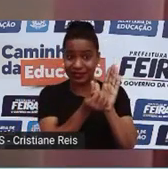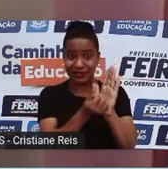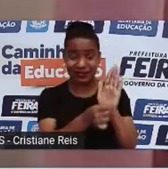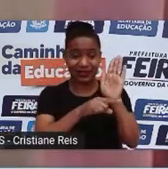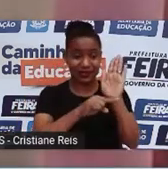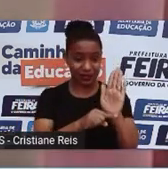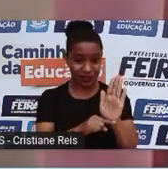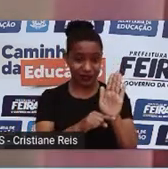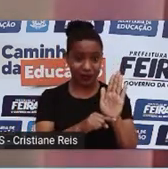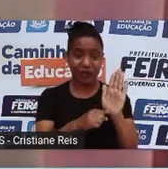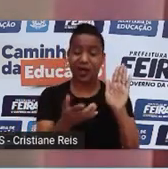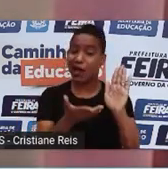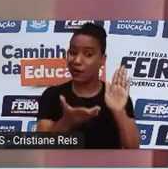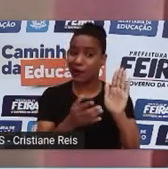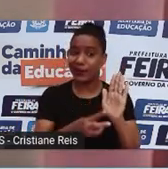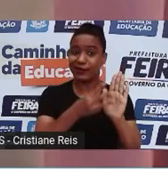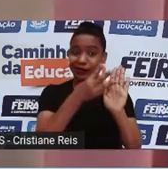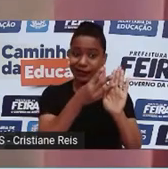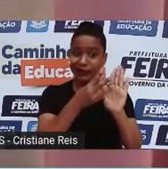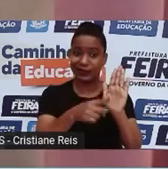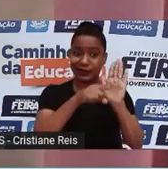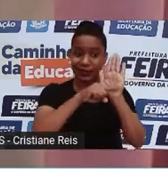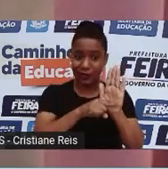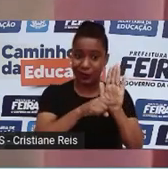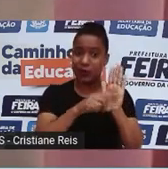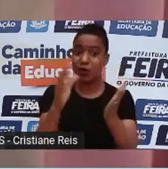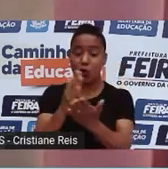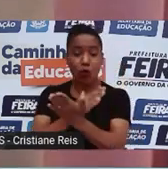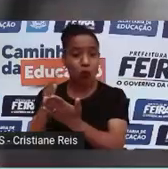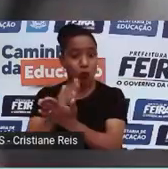negativos ou até mais quente em alguns lugares.